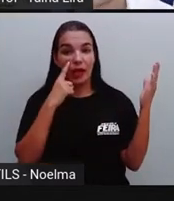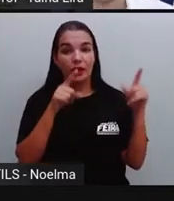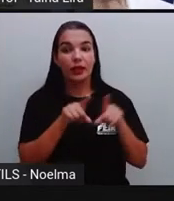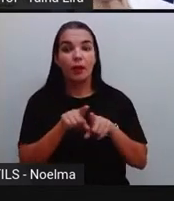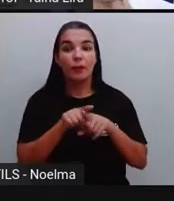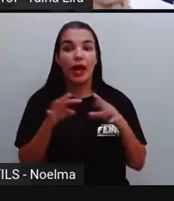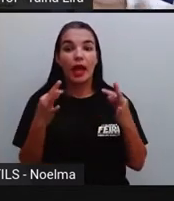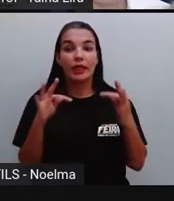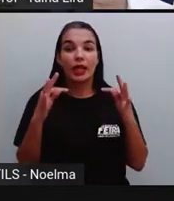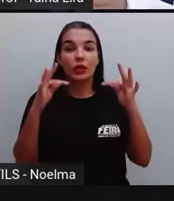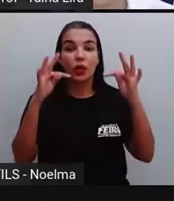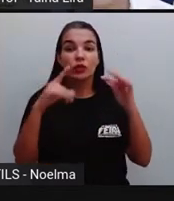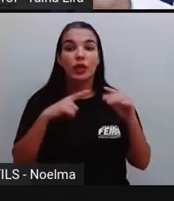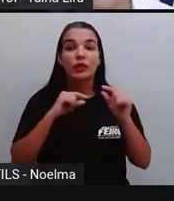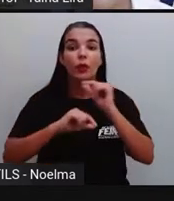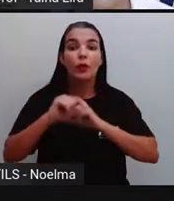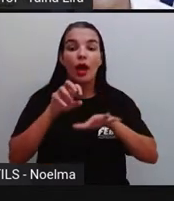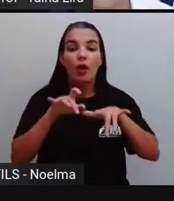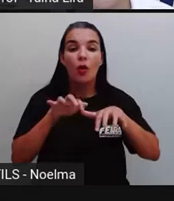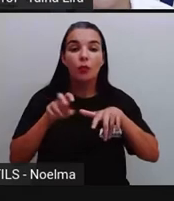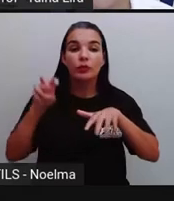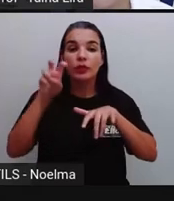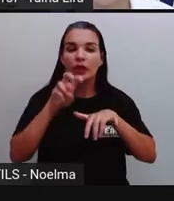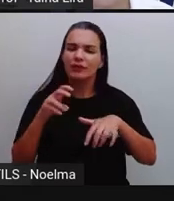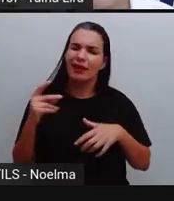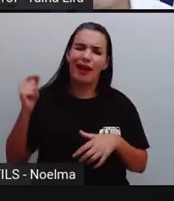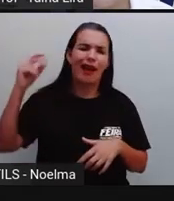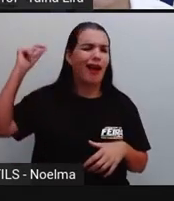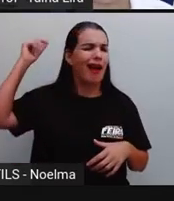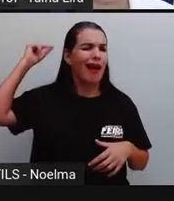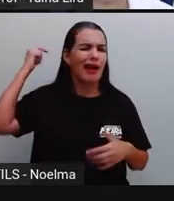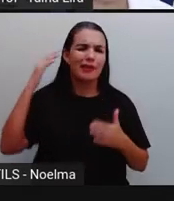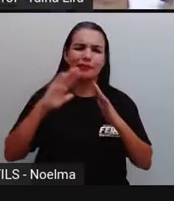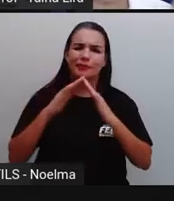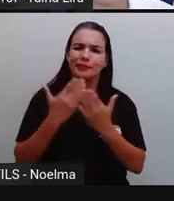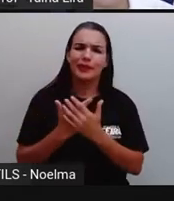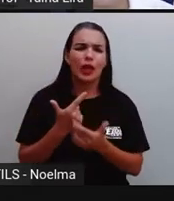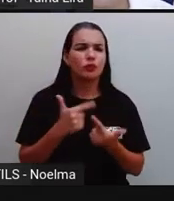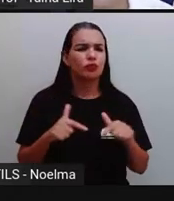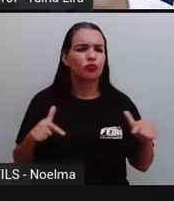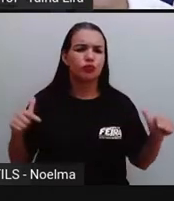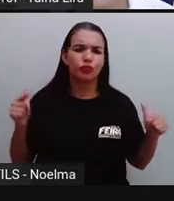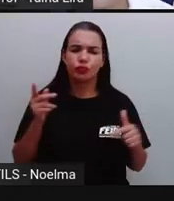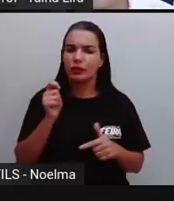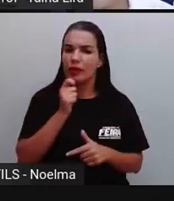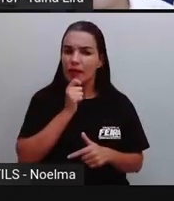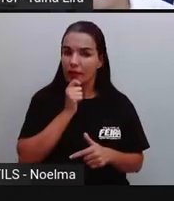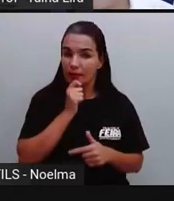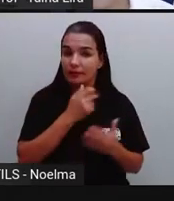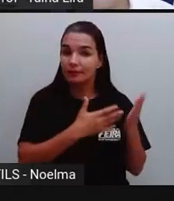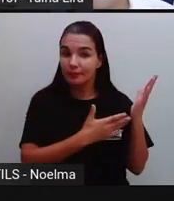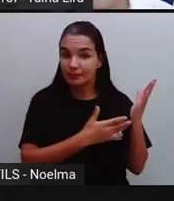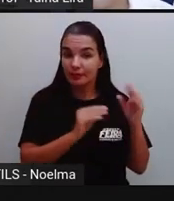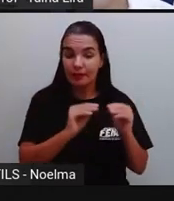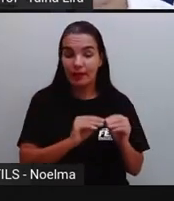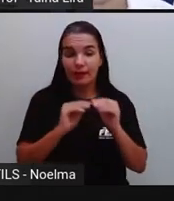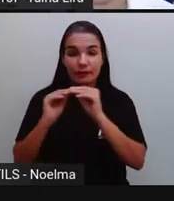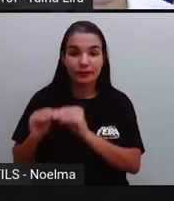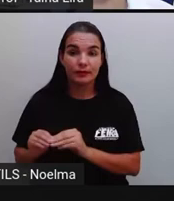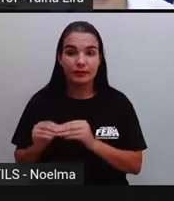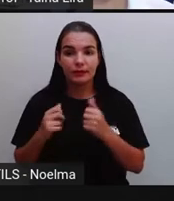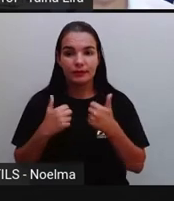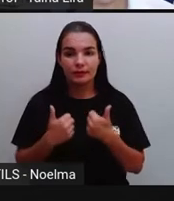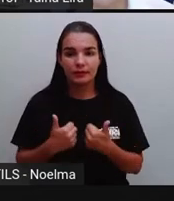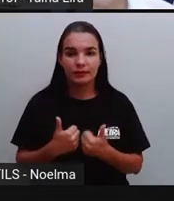tecnologia na escola de hoje, que lá naquela época, né, das escolas gregas ainda não tínhamos, ó. A menina aqui